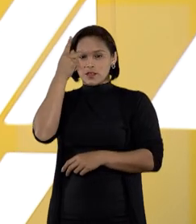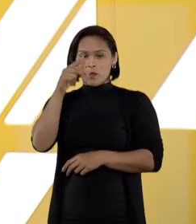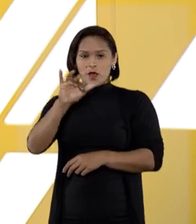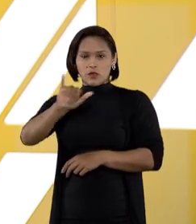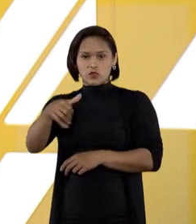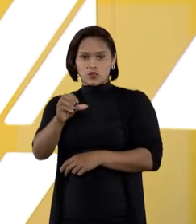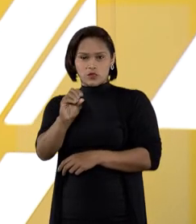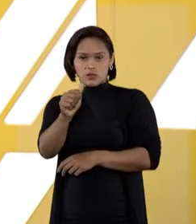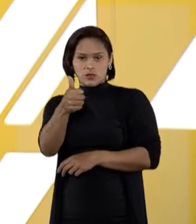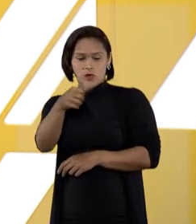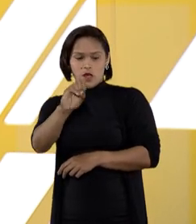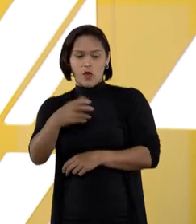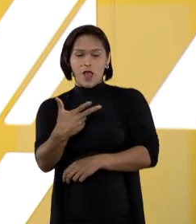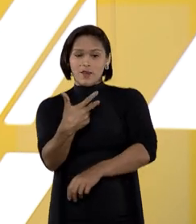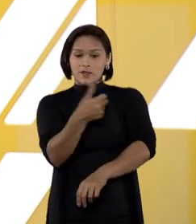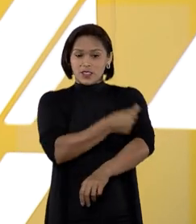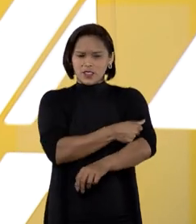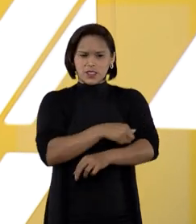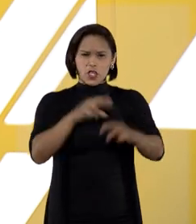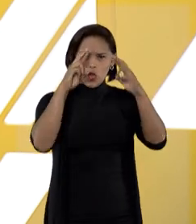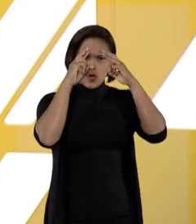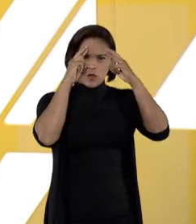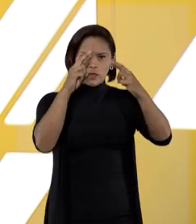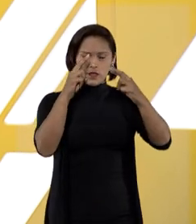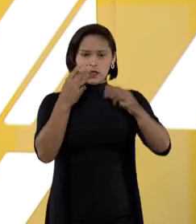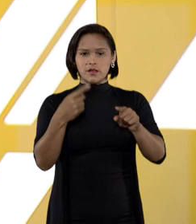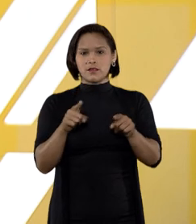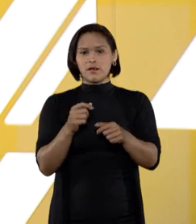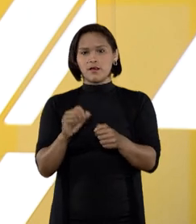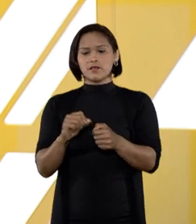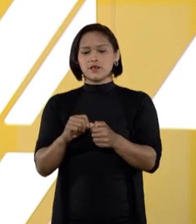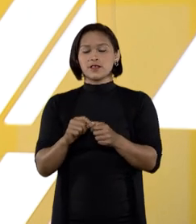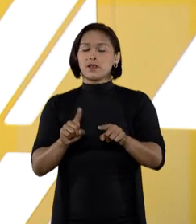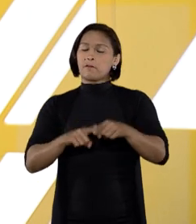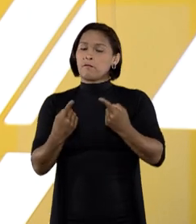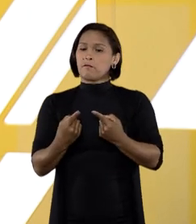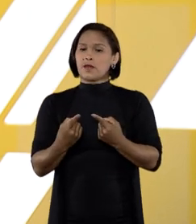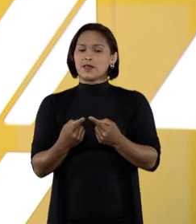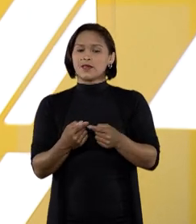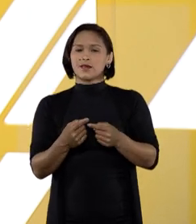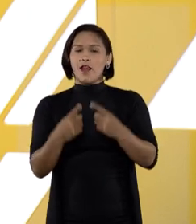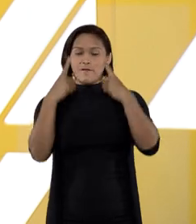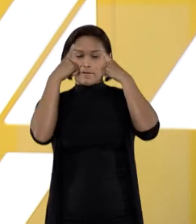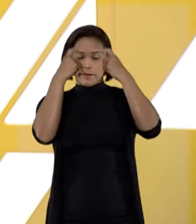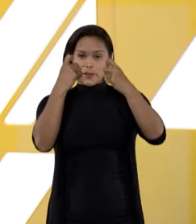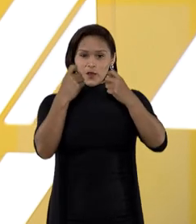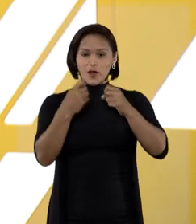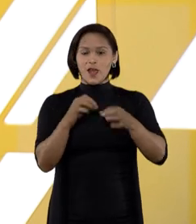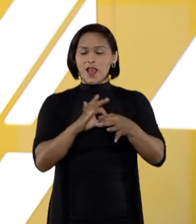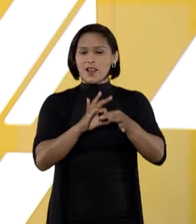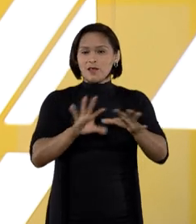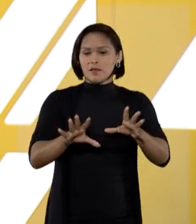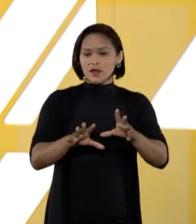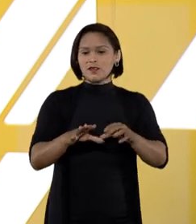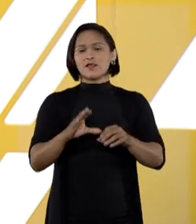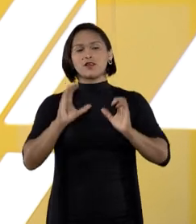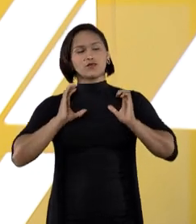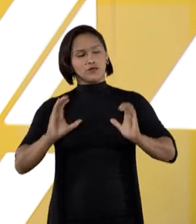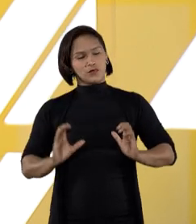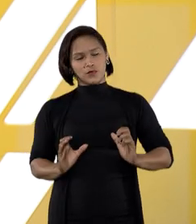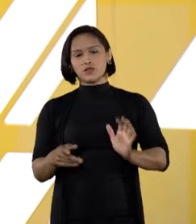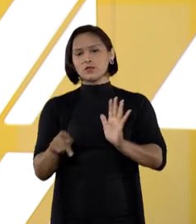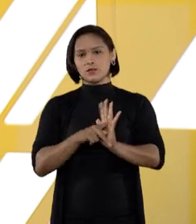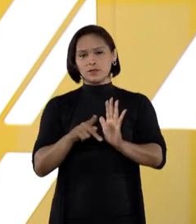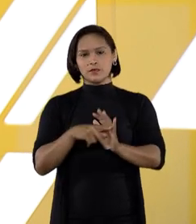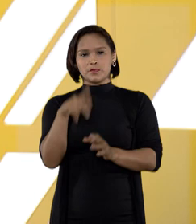Dória, deu a entender que a vacina seria obrigatória, o que, segundo eles, violaria as liberdades constitucionais do